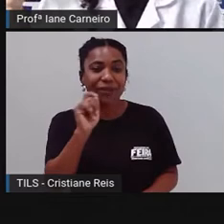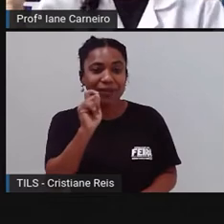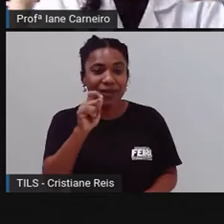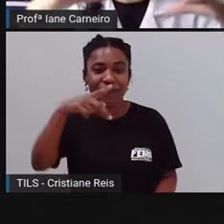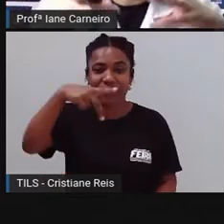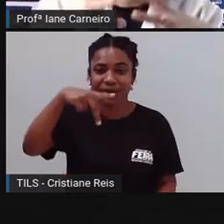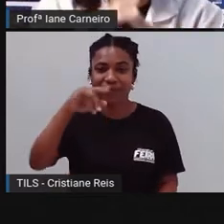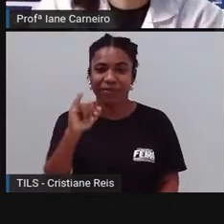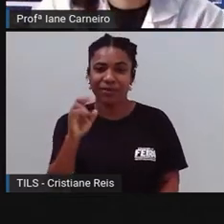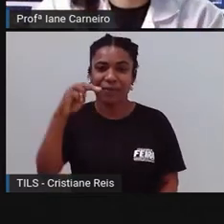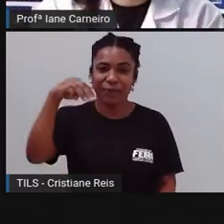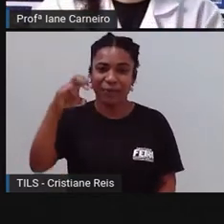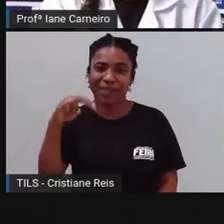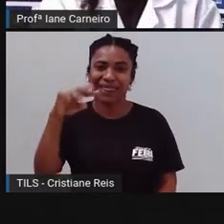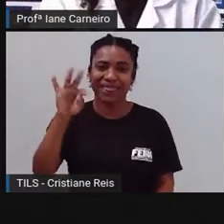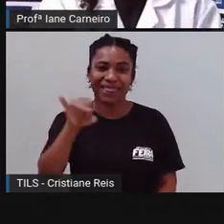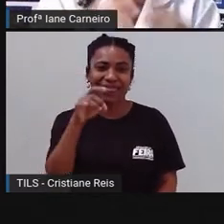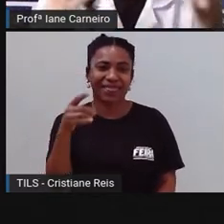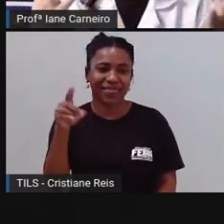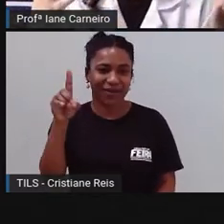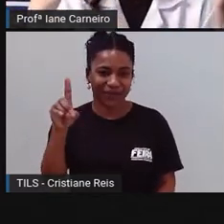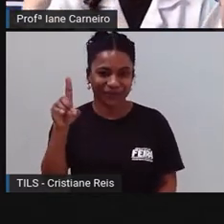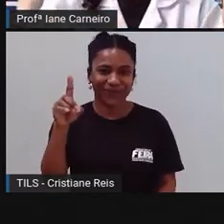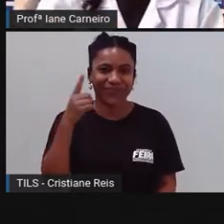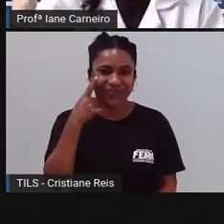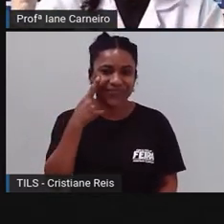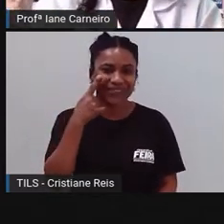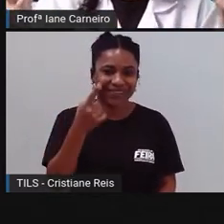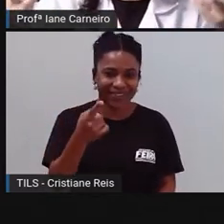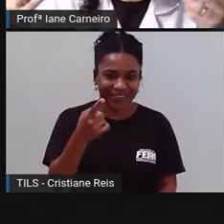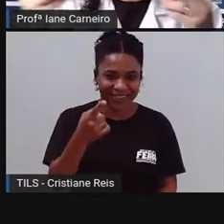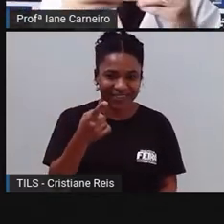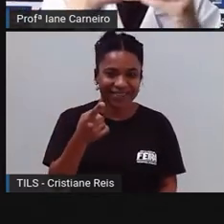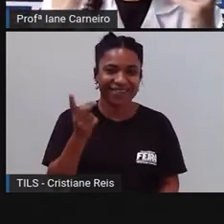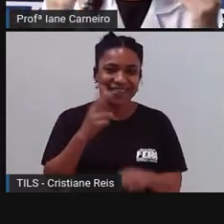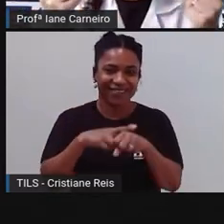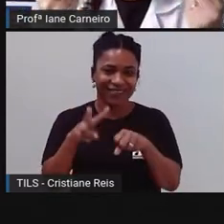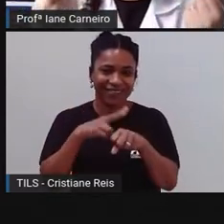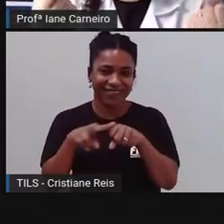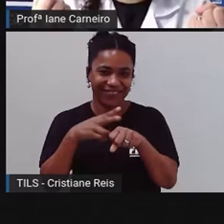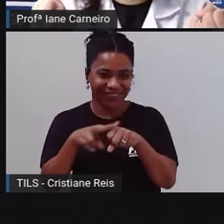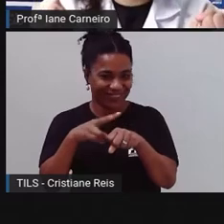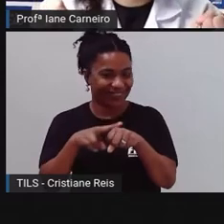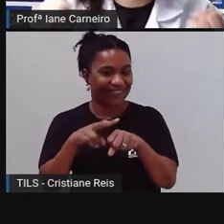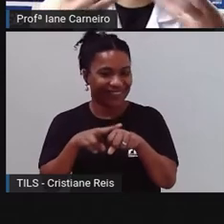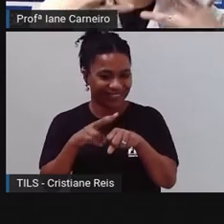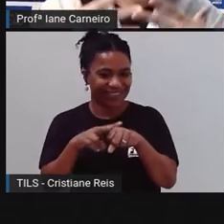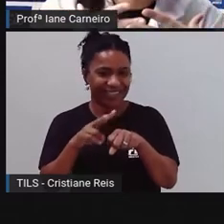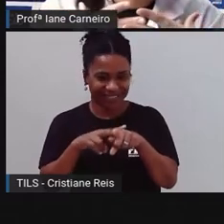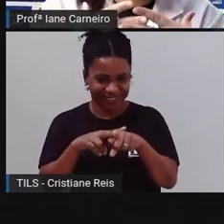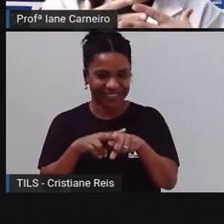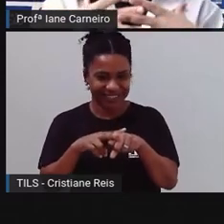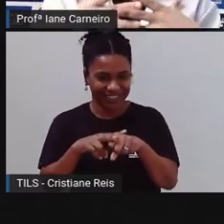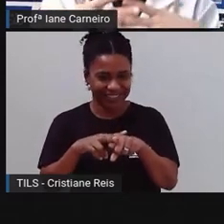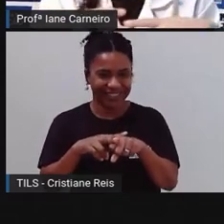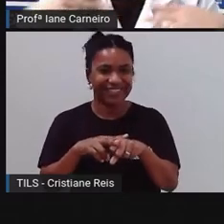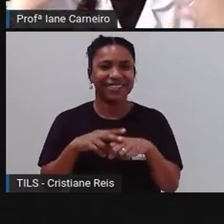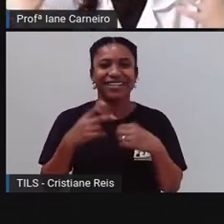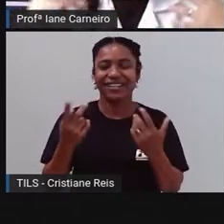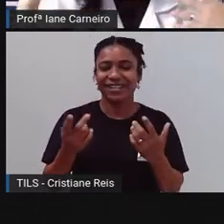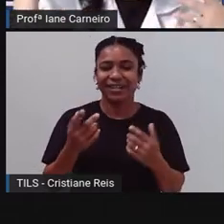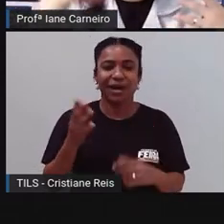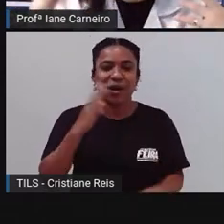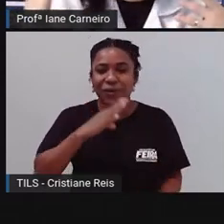verde. E a pimenta é a mãe. O pimentão não arde na boca, né?